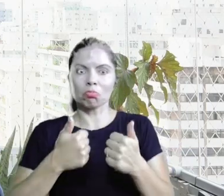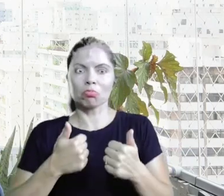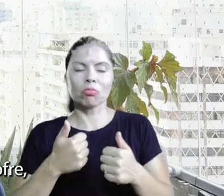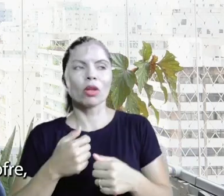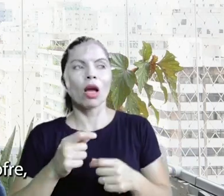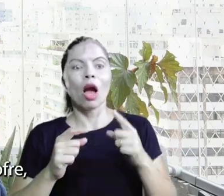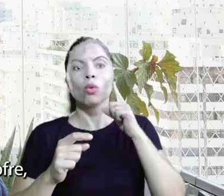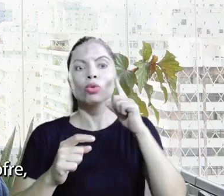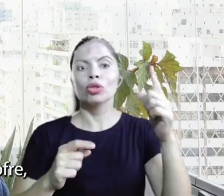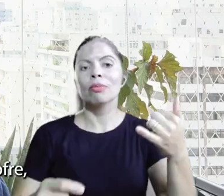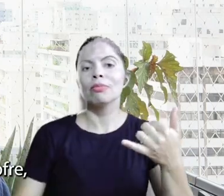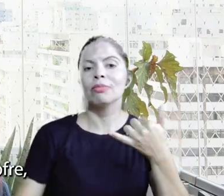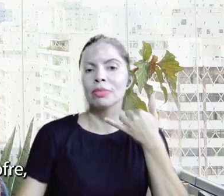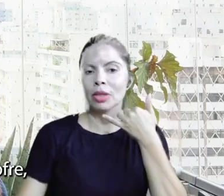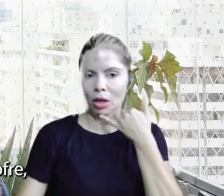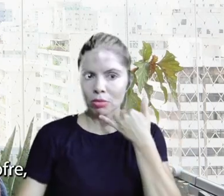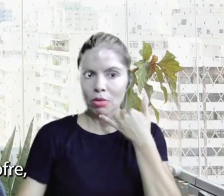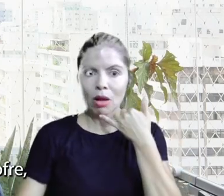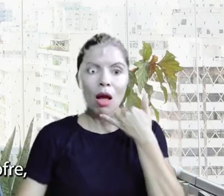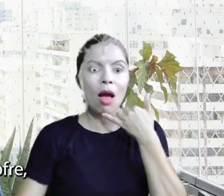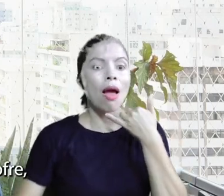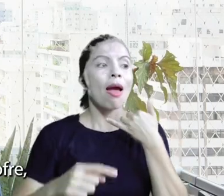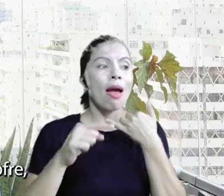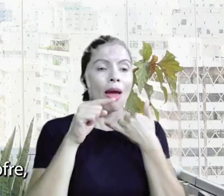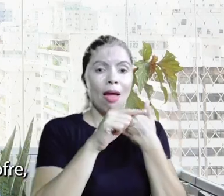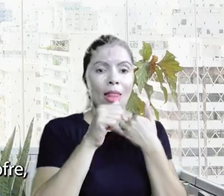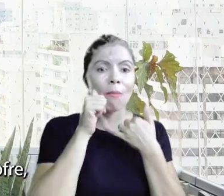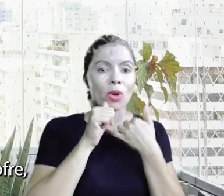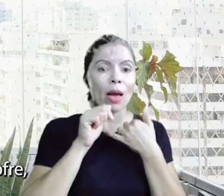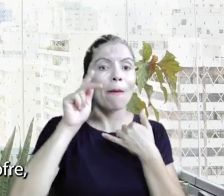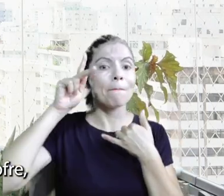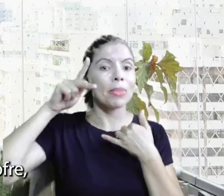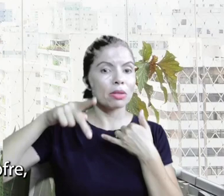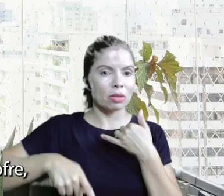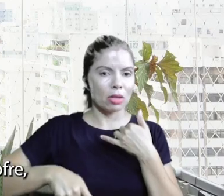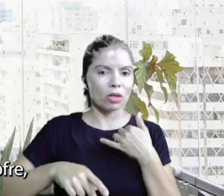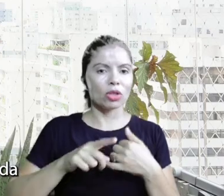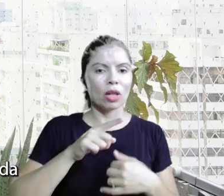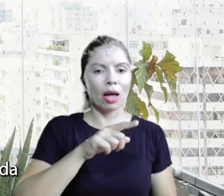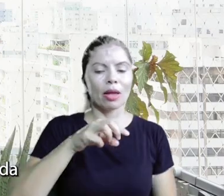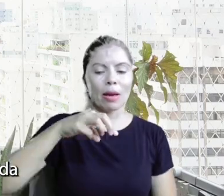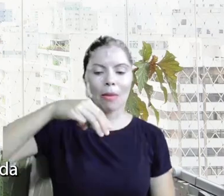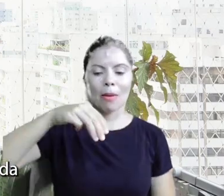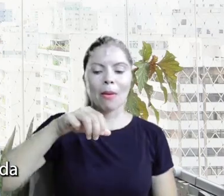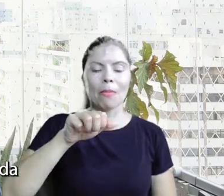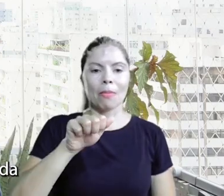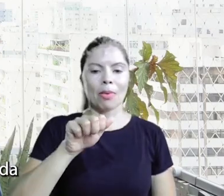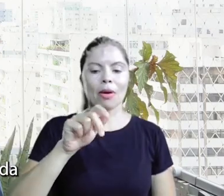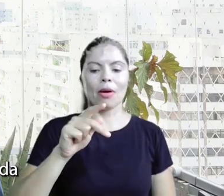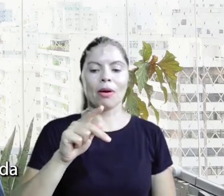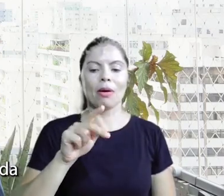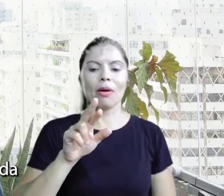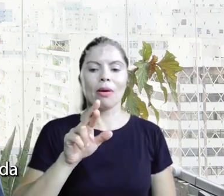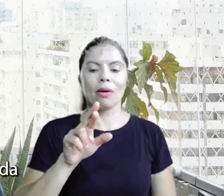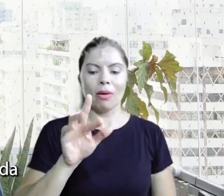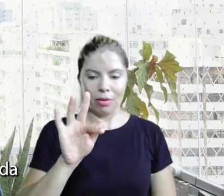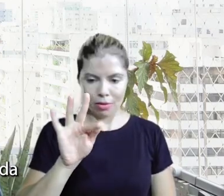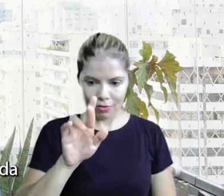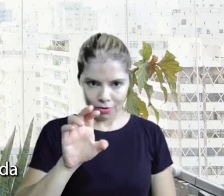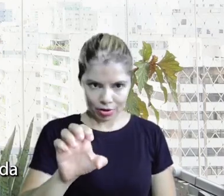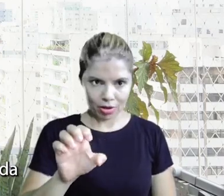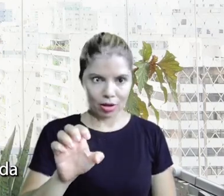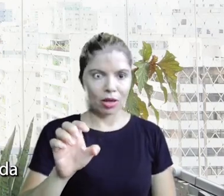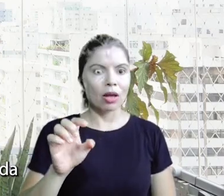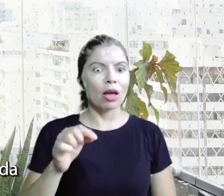aí teve o dia que ligaram a presidente da fundação MAFRE que me ligou para dizer que eu tinha sido